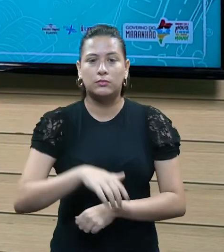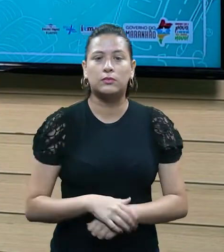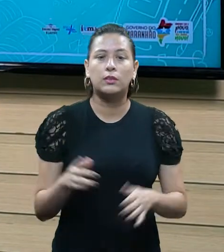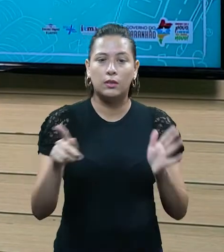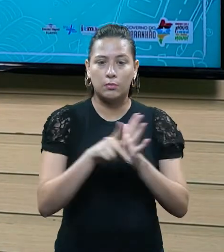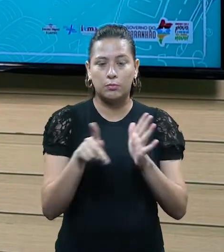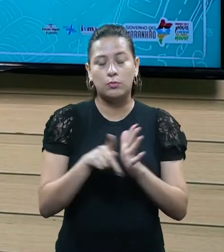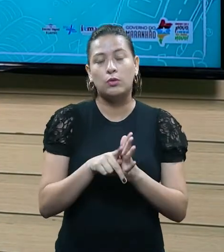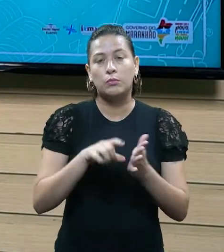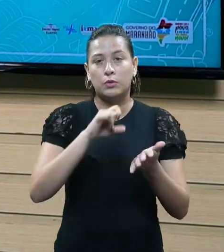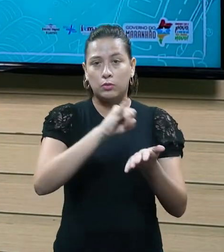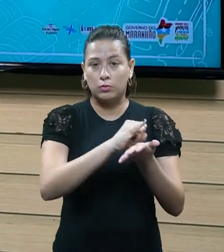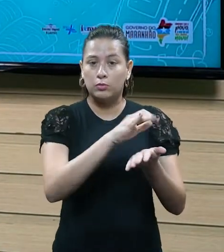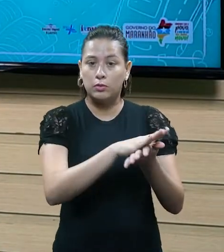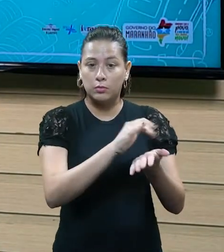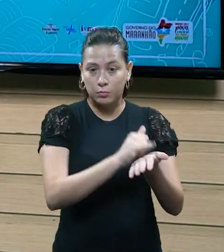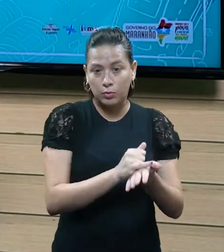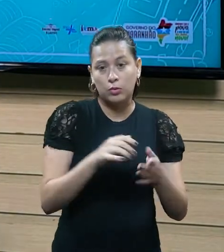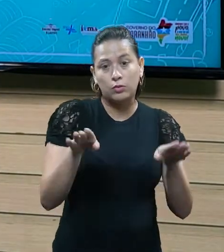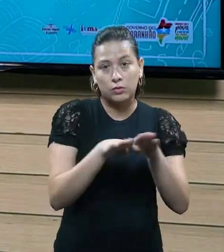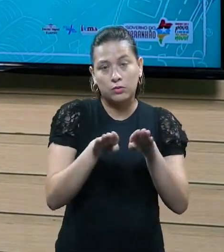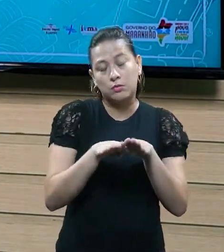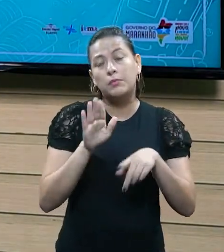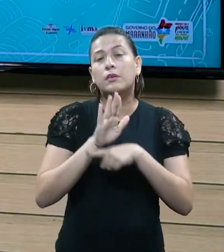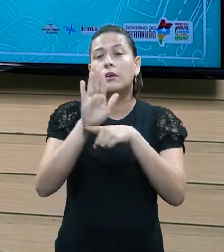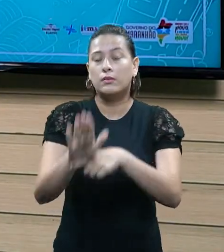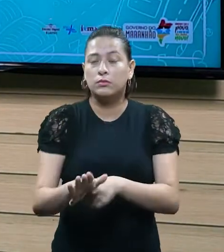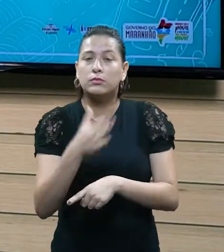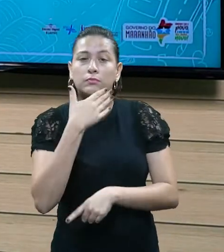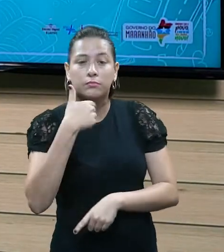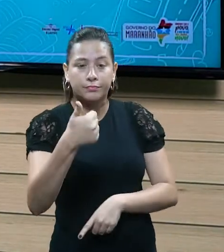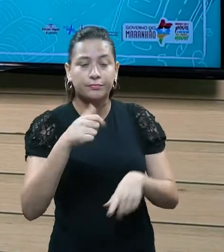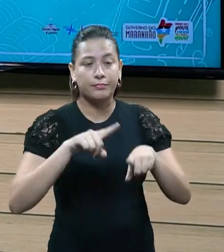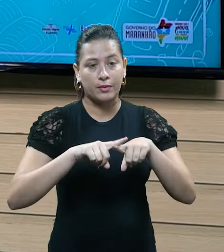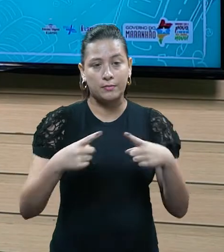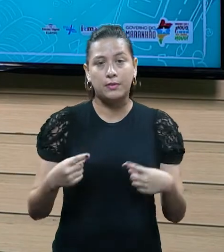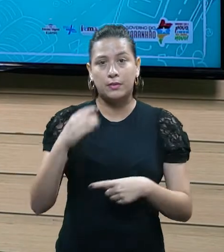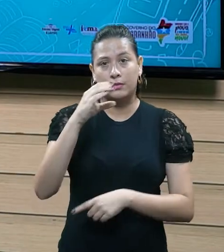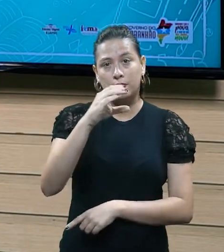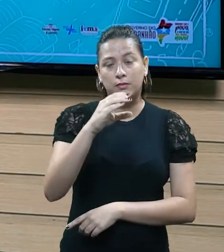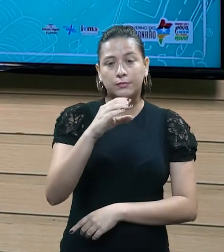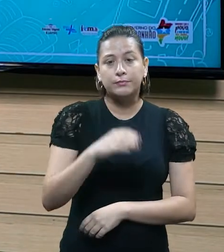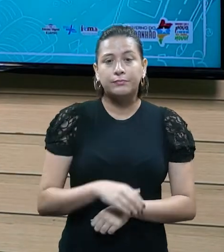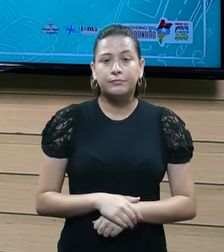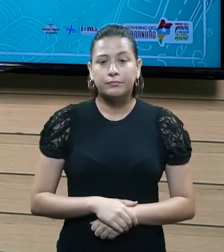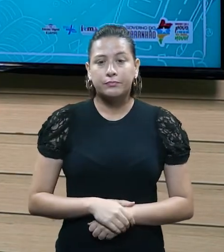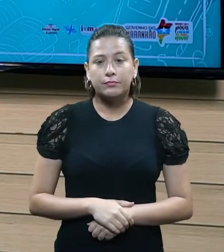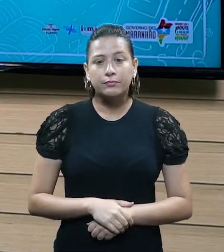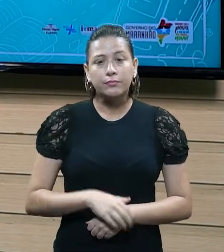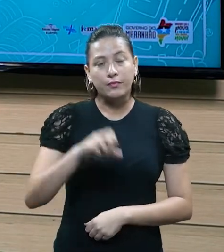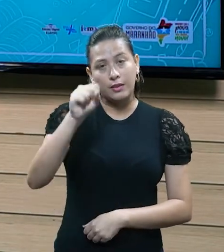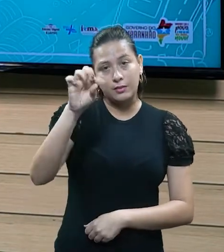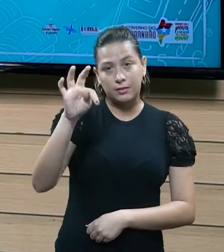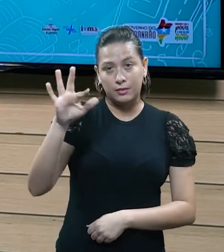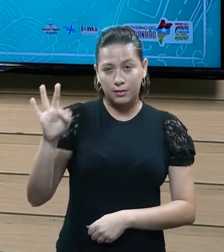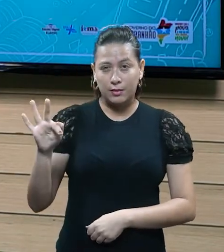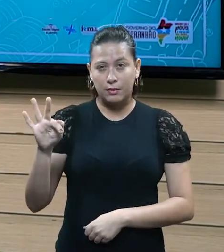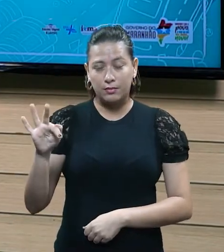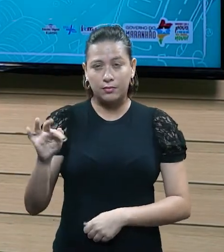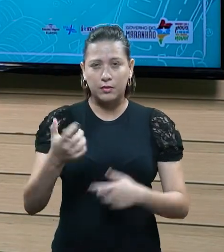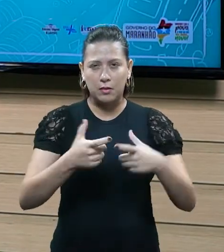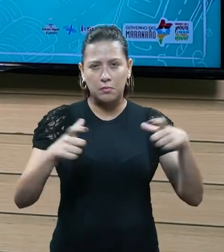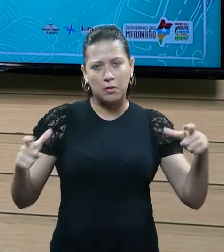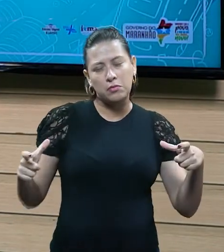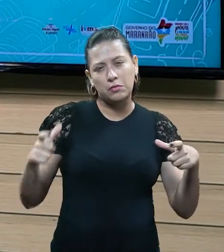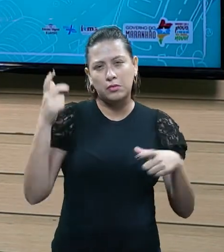as taxas e as contribuições de melhorias. Mas o STF e a grande maioria dos nossos doutrinadores, eles adotam a